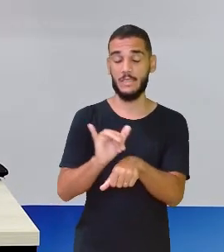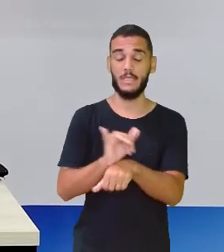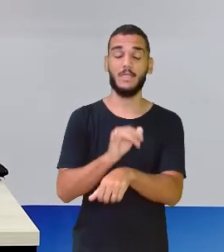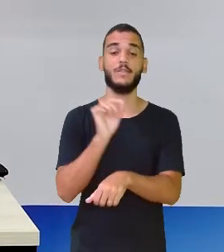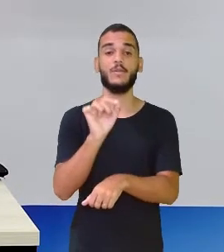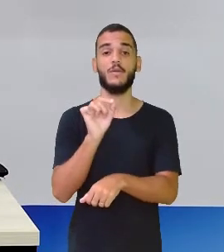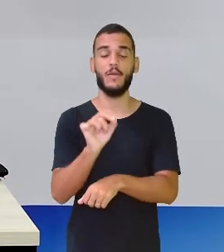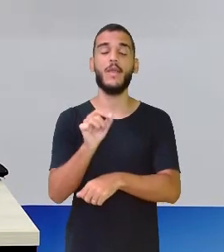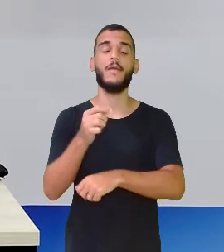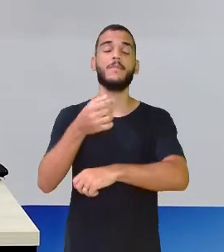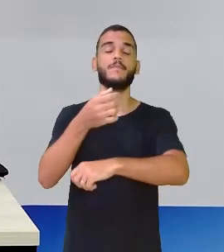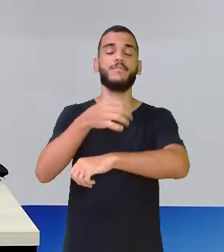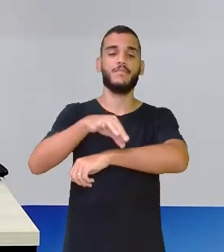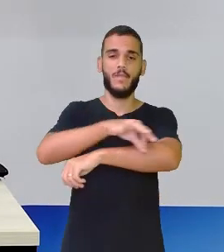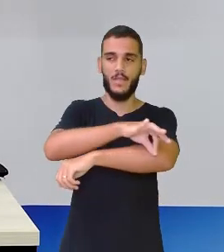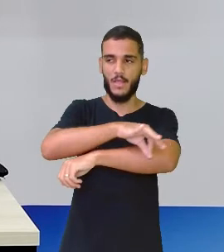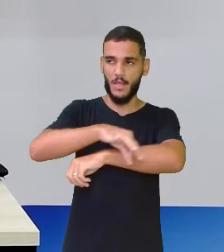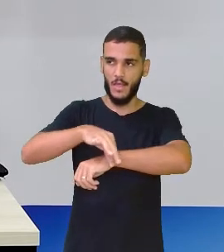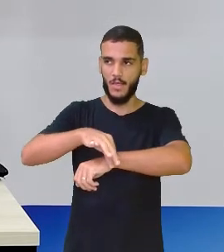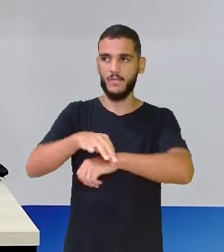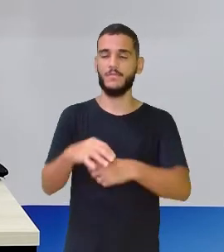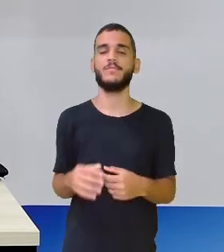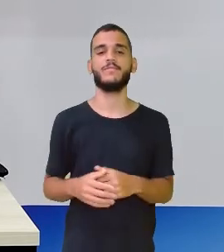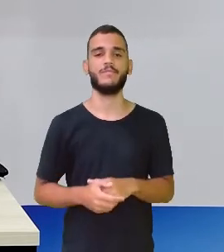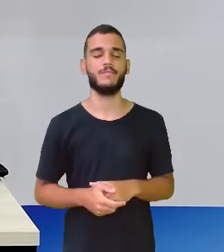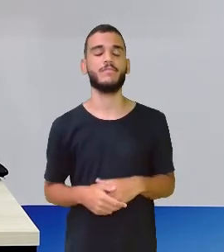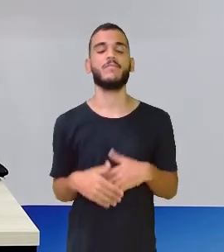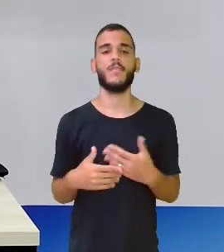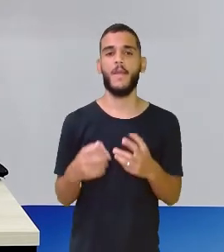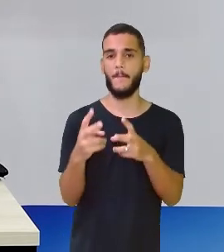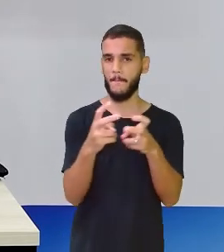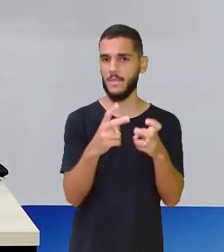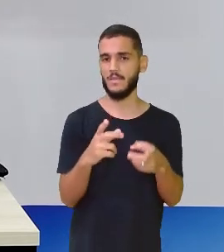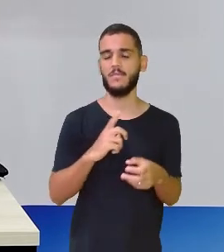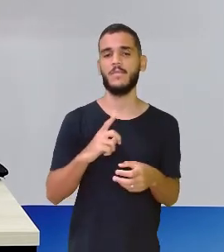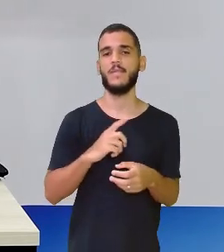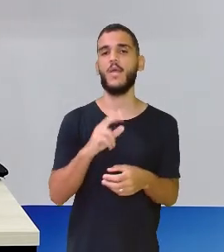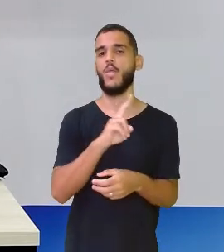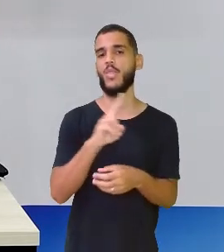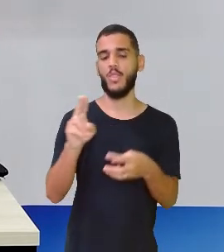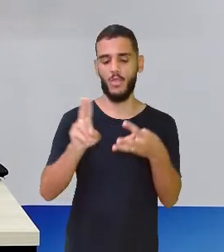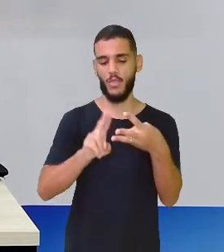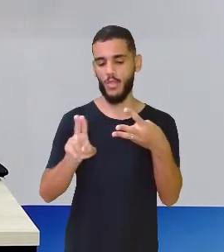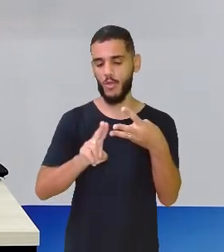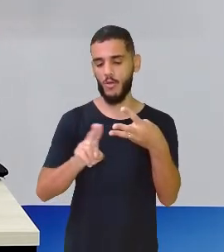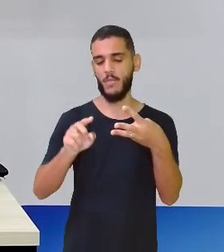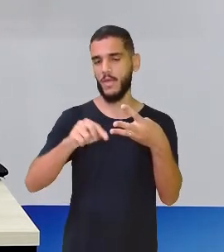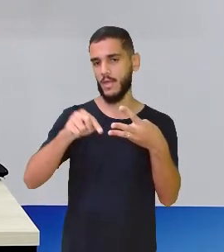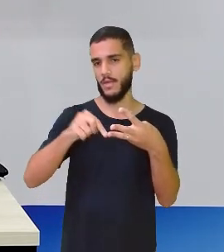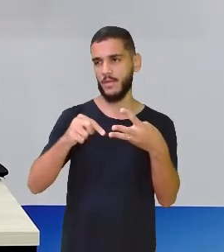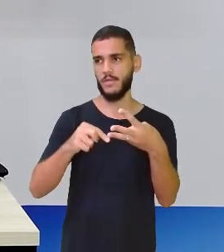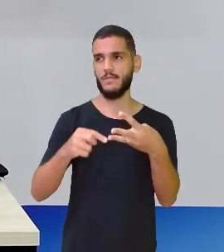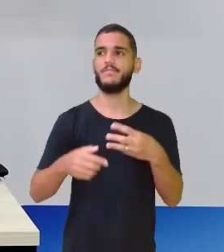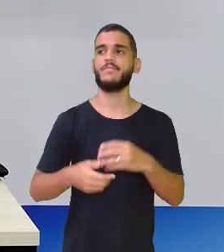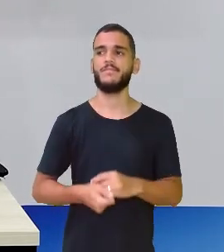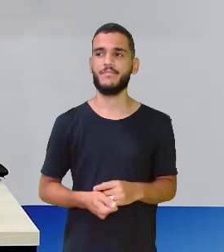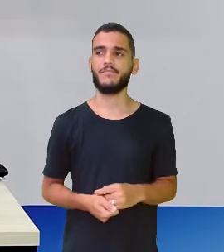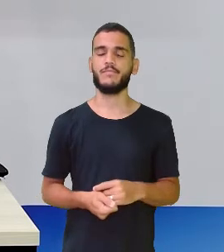milímetro, dois milímetros, três milímetros, quatro milímetros, meio centímetro.